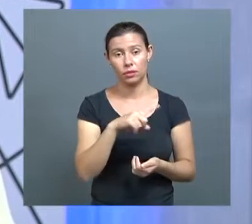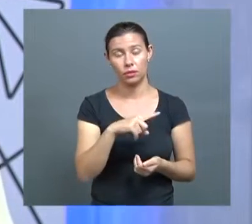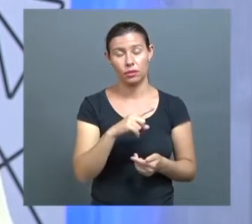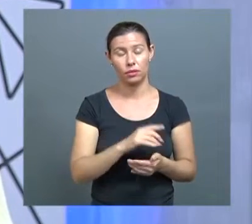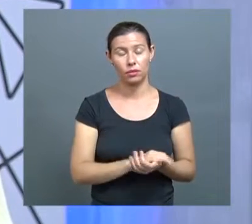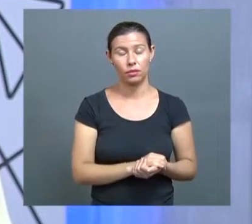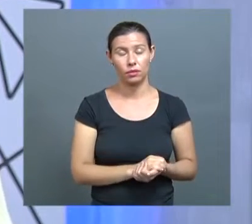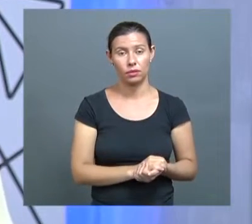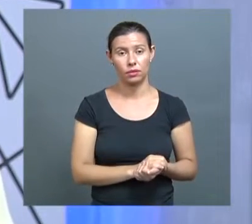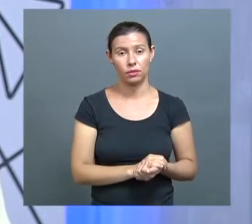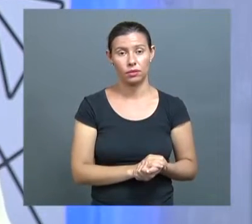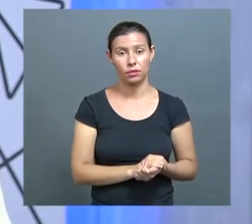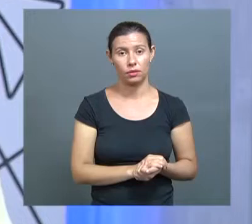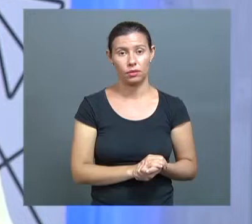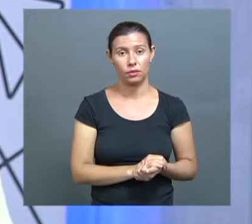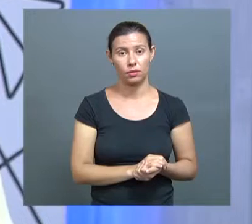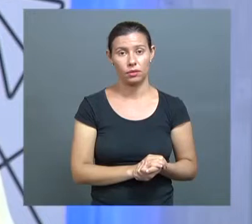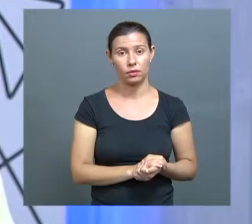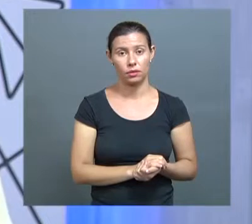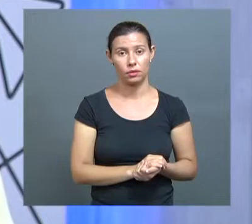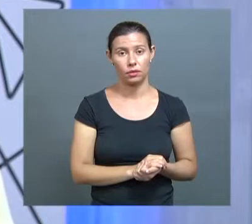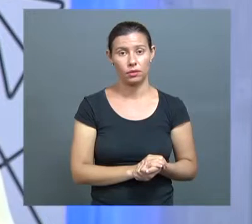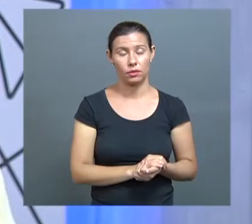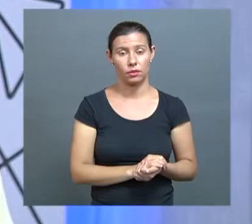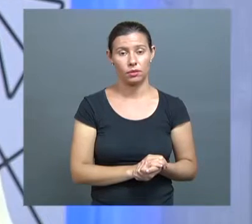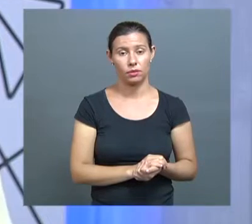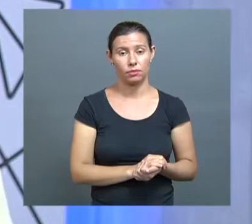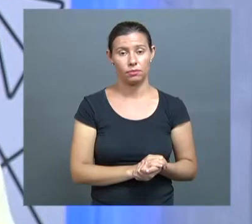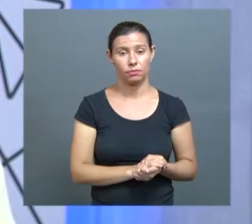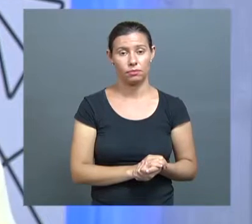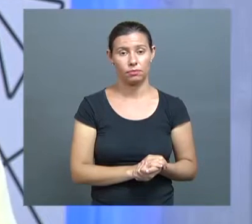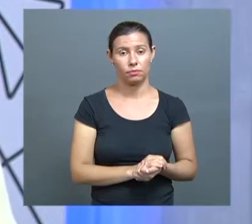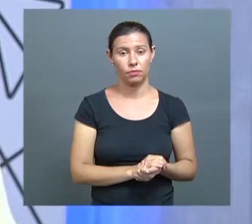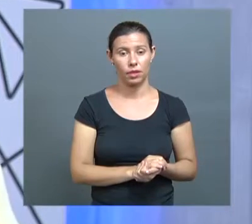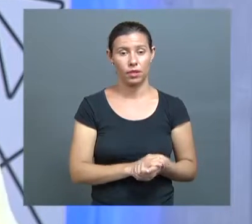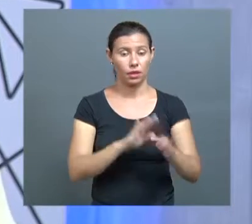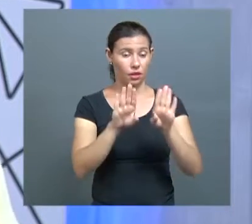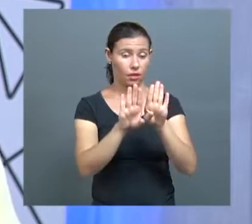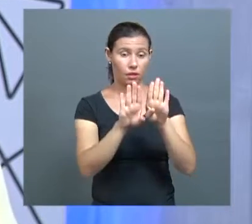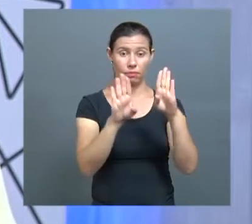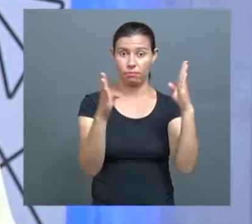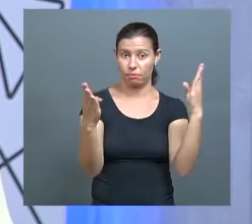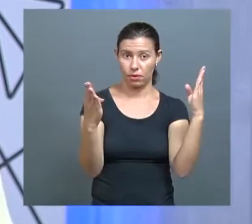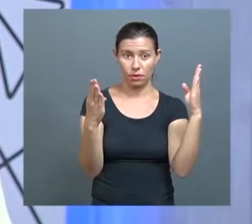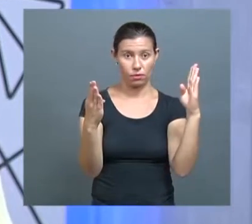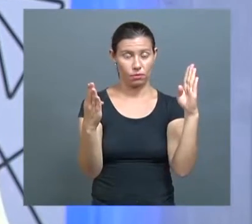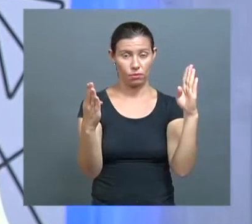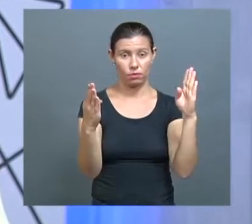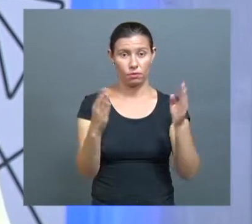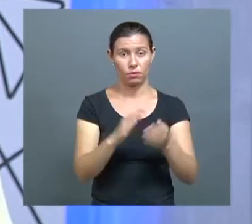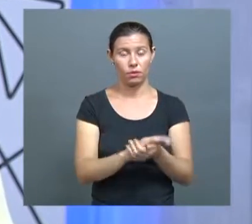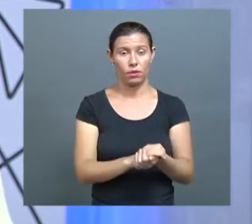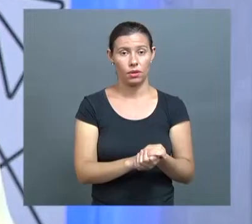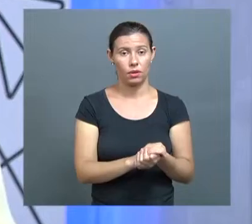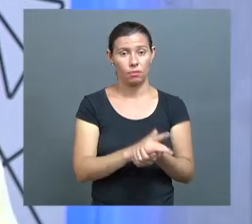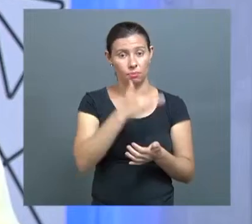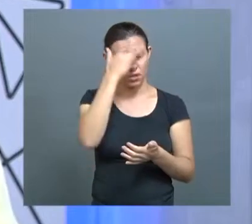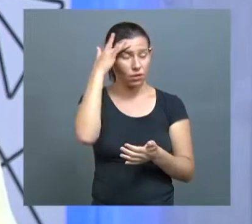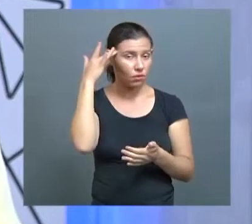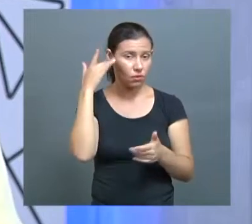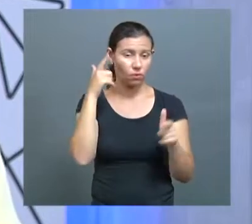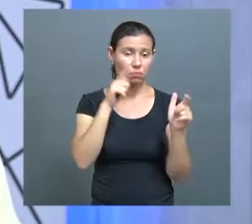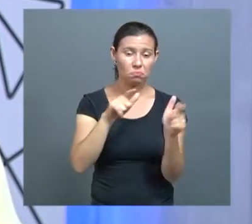como diz o jargão popular aí, a porta aberta, independente de onde que vem esse